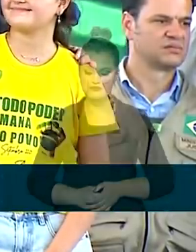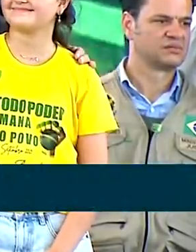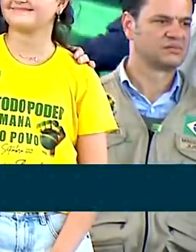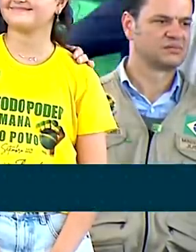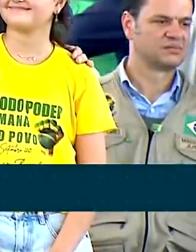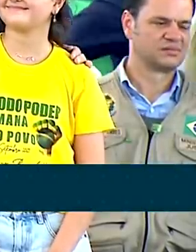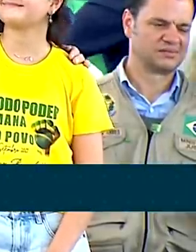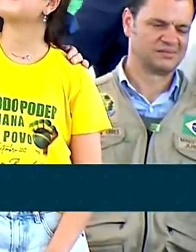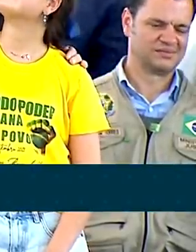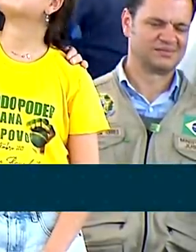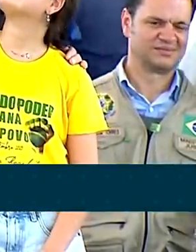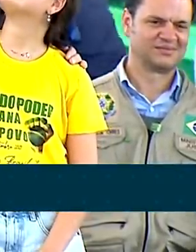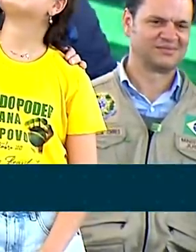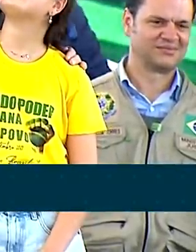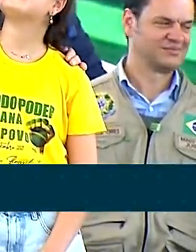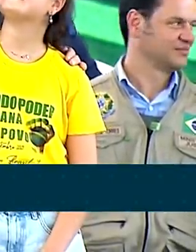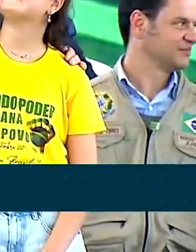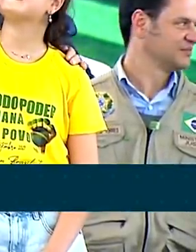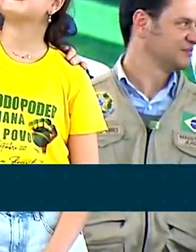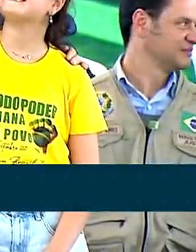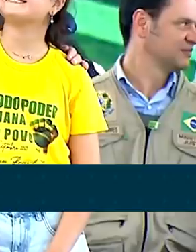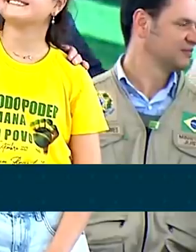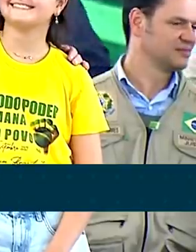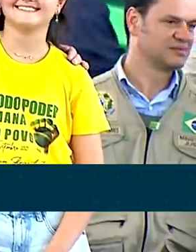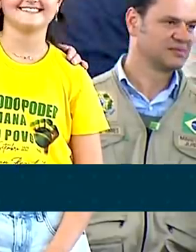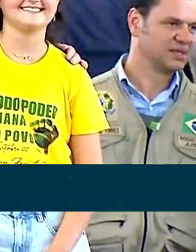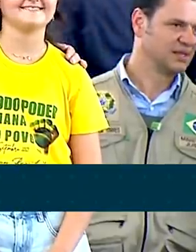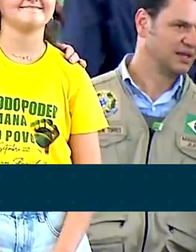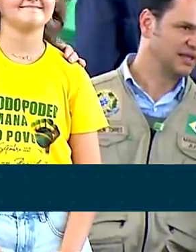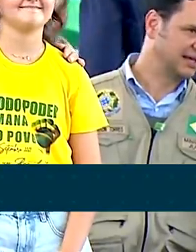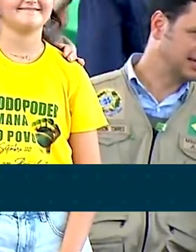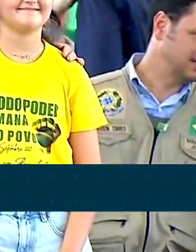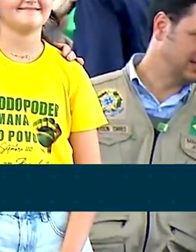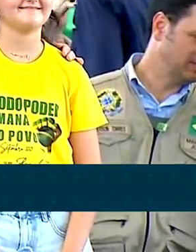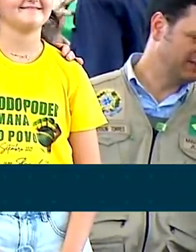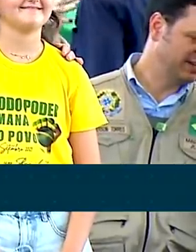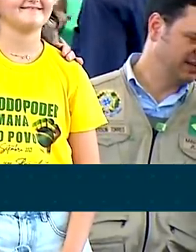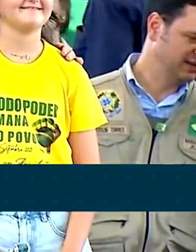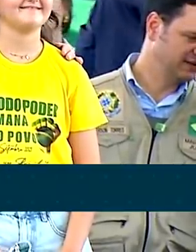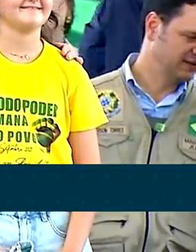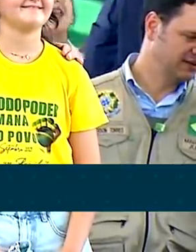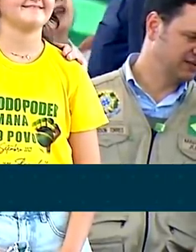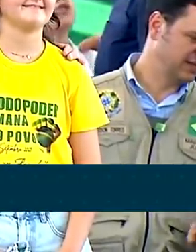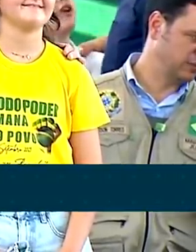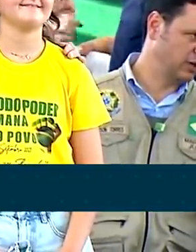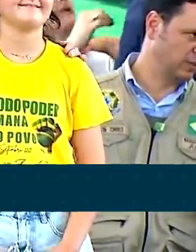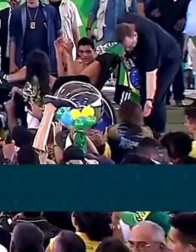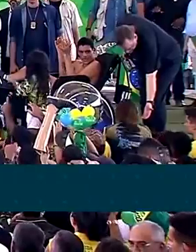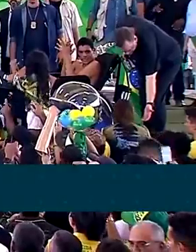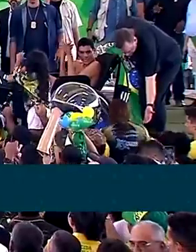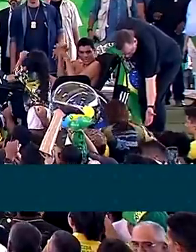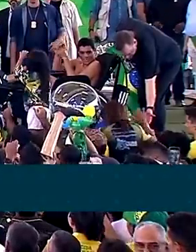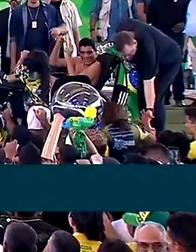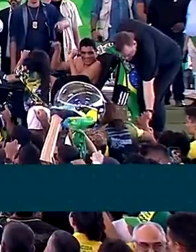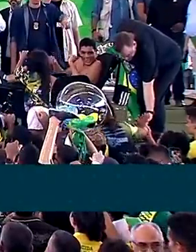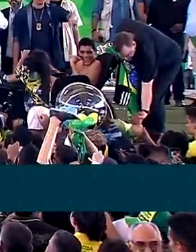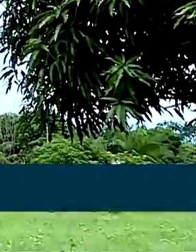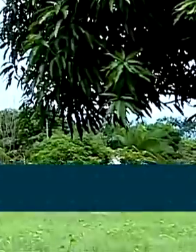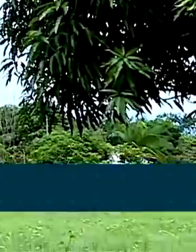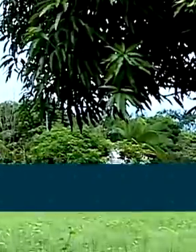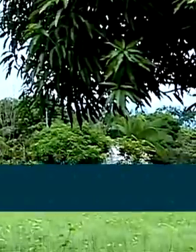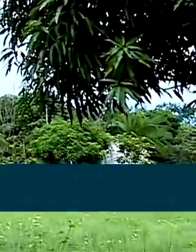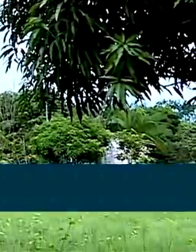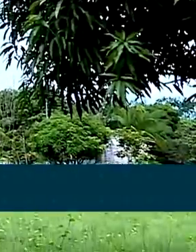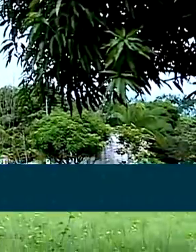Mais do que isso, o governo federal está reconhecendo a sua importância e o seu trabalho. Com mais essa entrega,